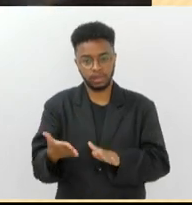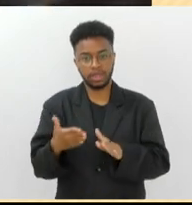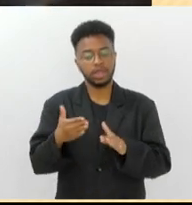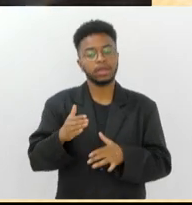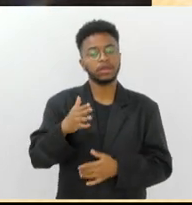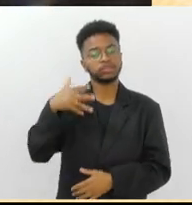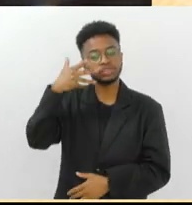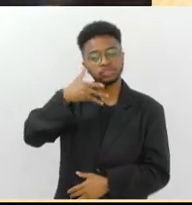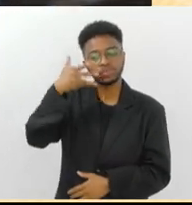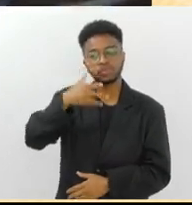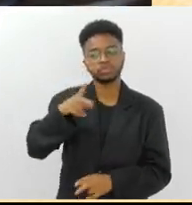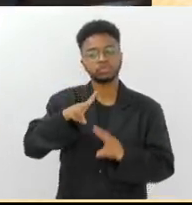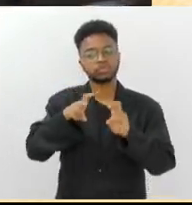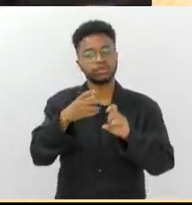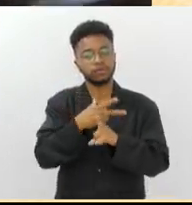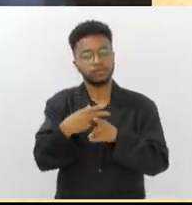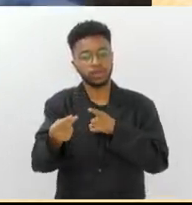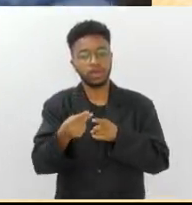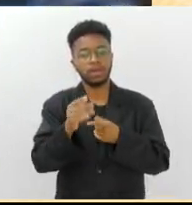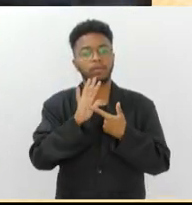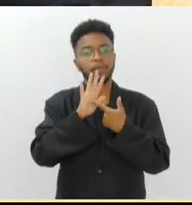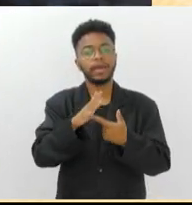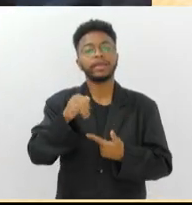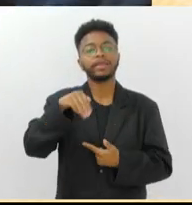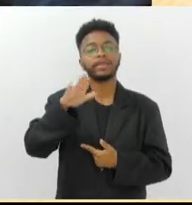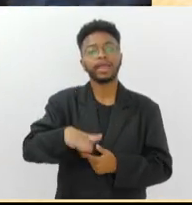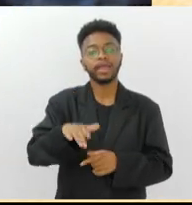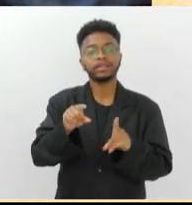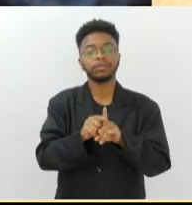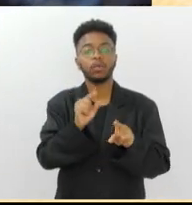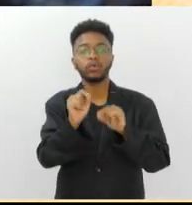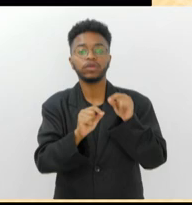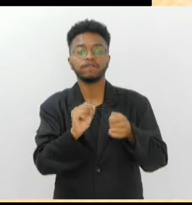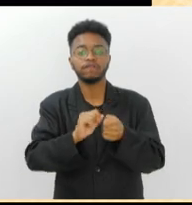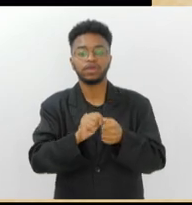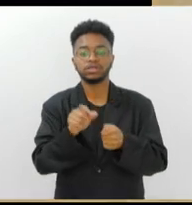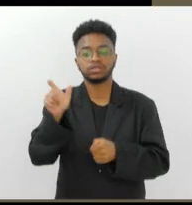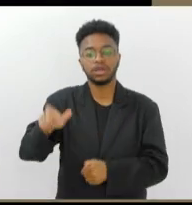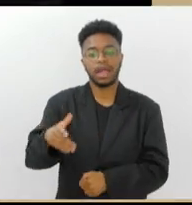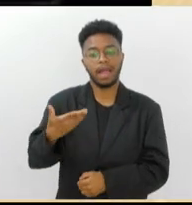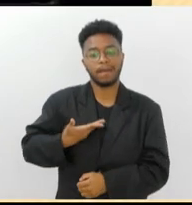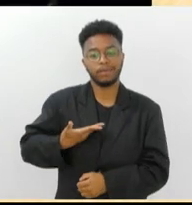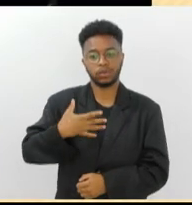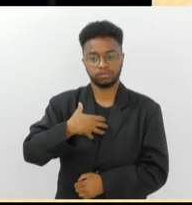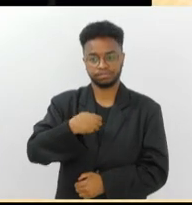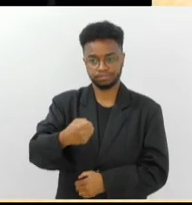os Oscars para revelar quem e o que levou seu amigo a cometer suicídio.